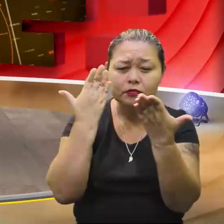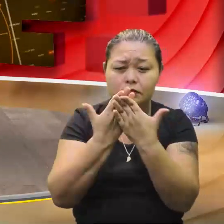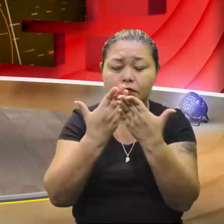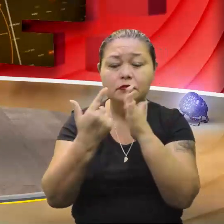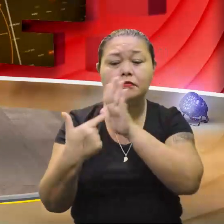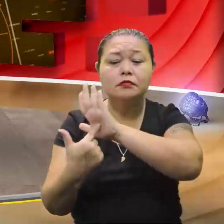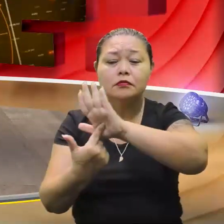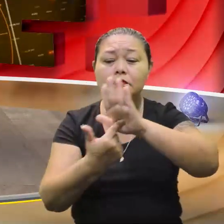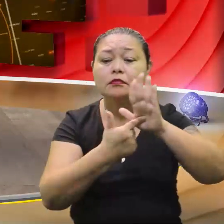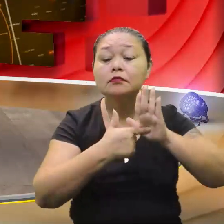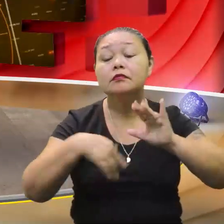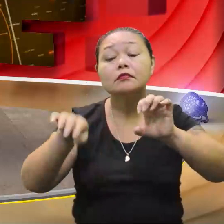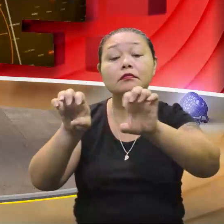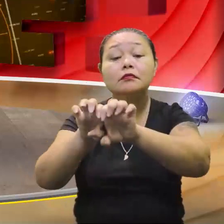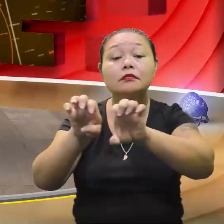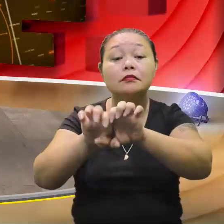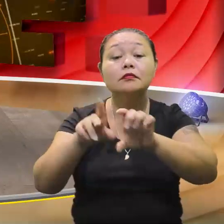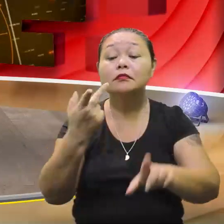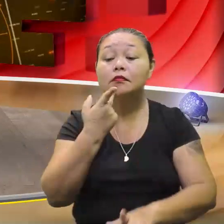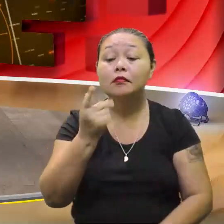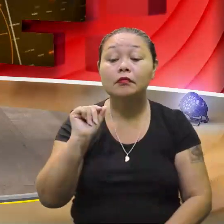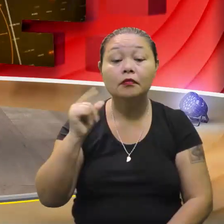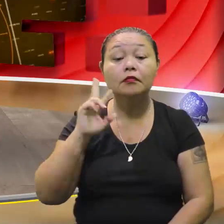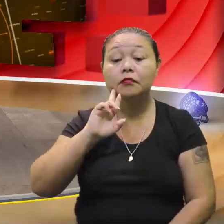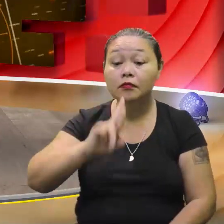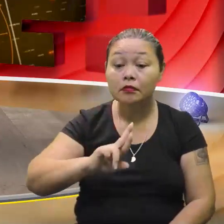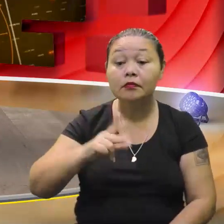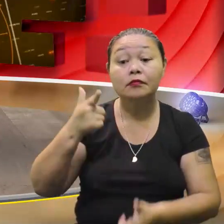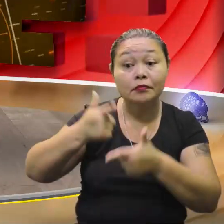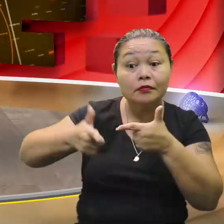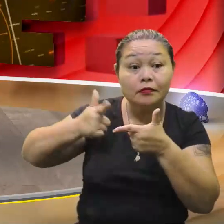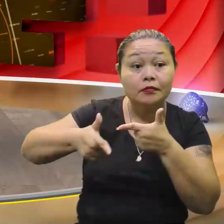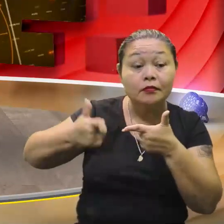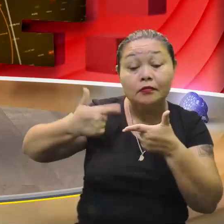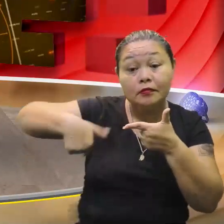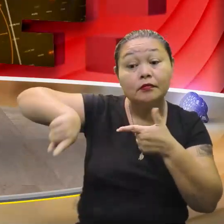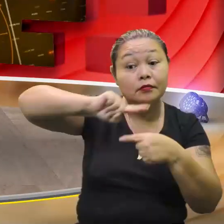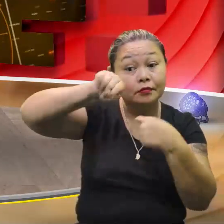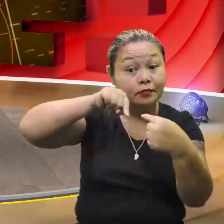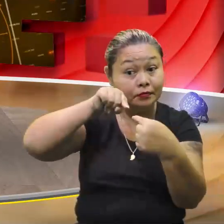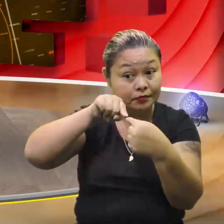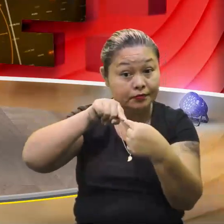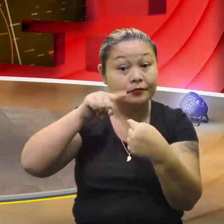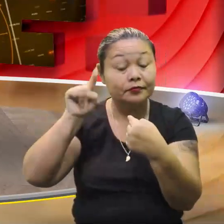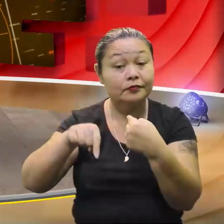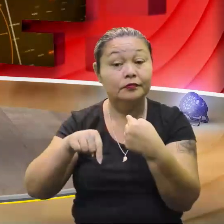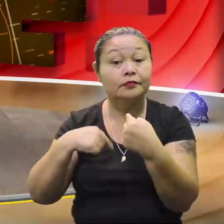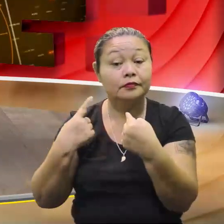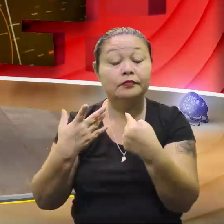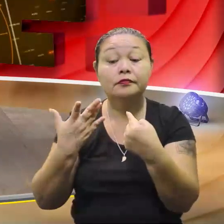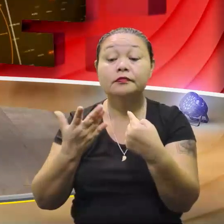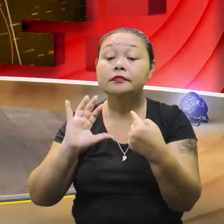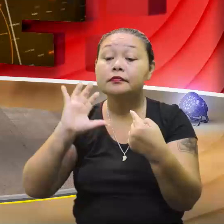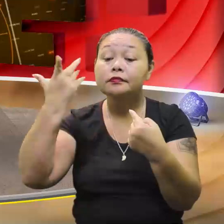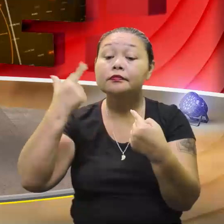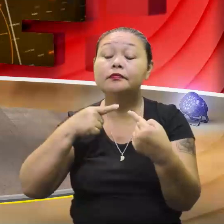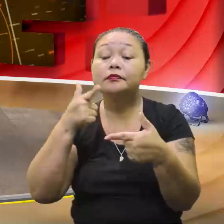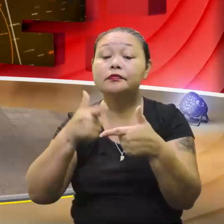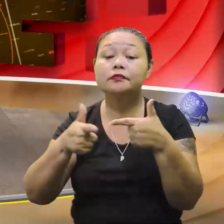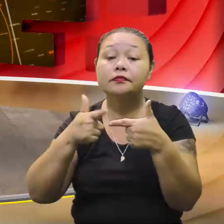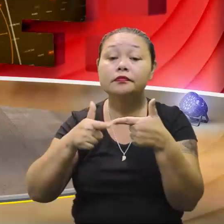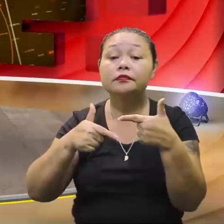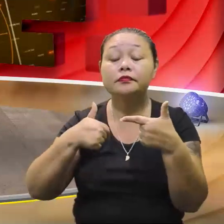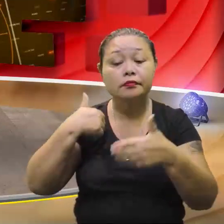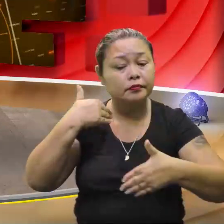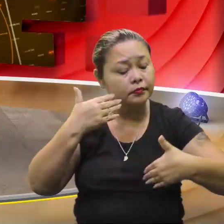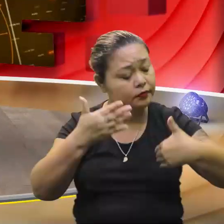pra vocês essa equação aqui e a gente falou que a gente ia resolver esse problema. Nosso objetivo é resolver problemas, não é? Aí, pra resolver o problema, tivemos que fazer toda a